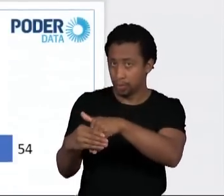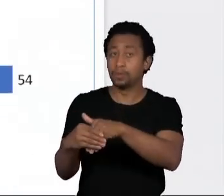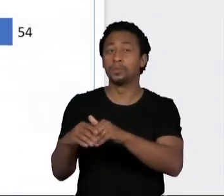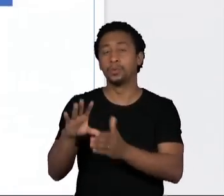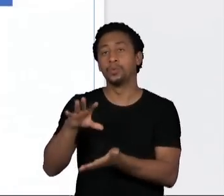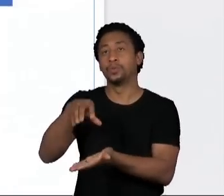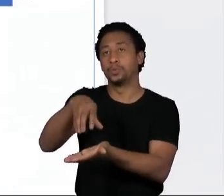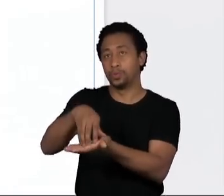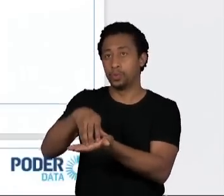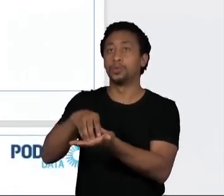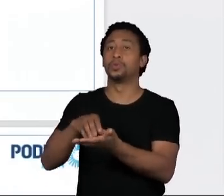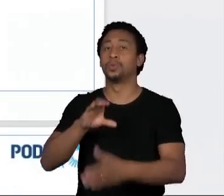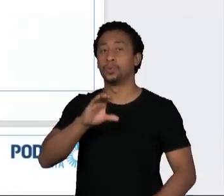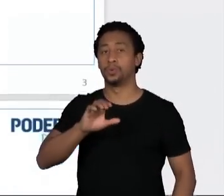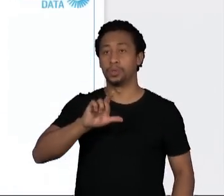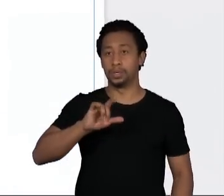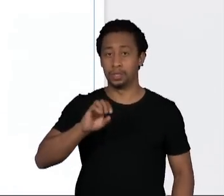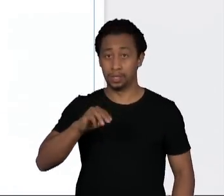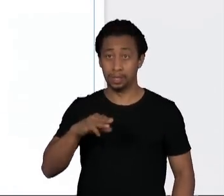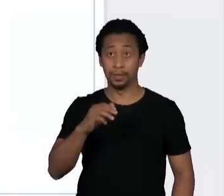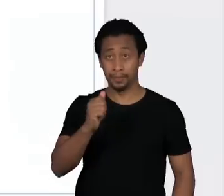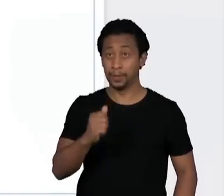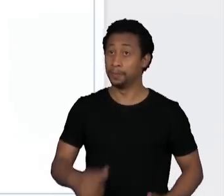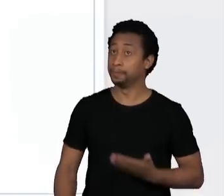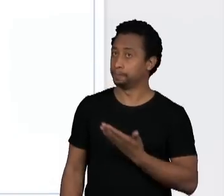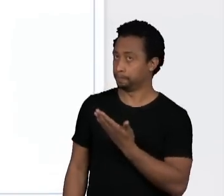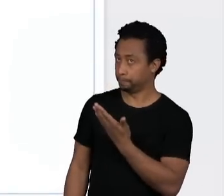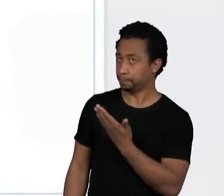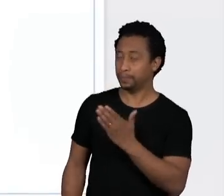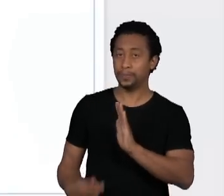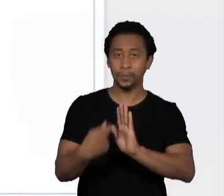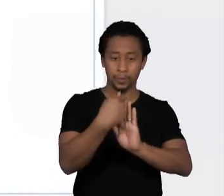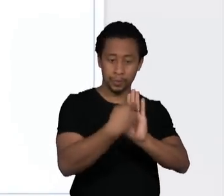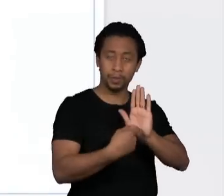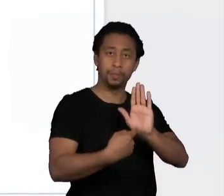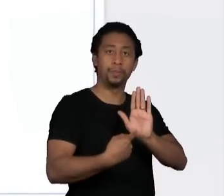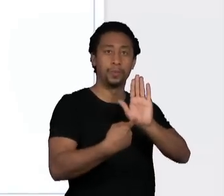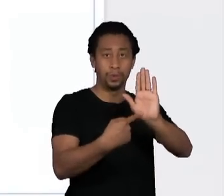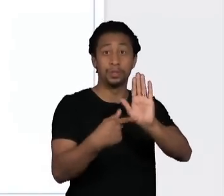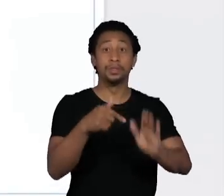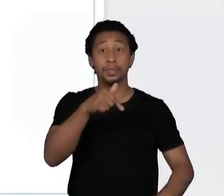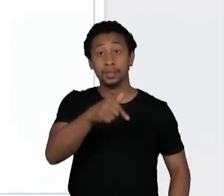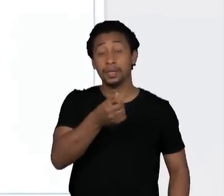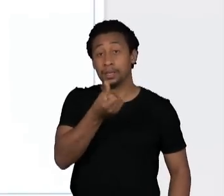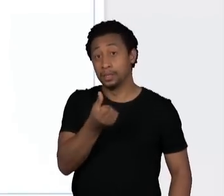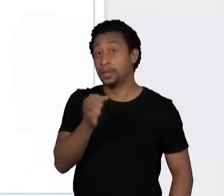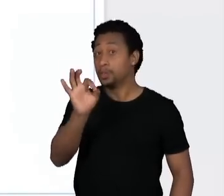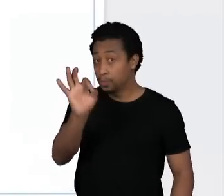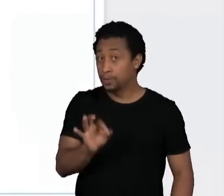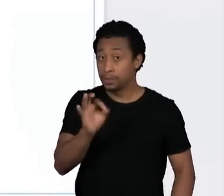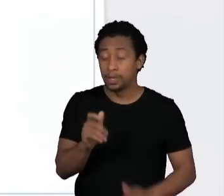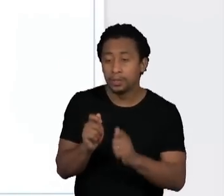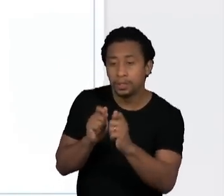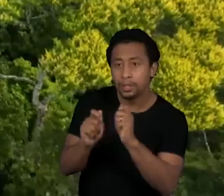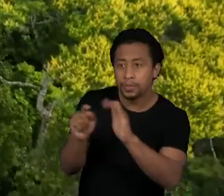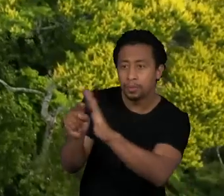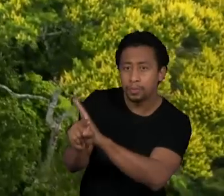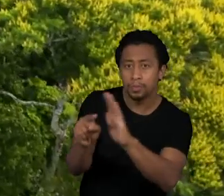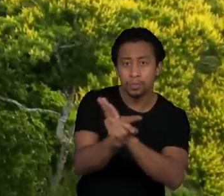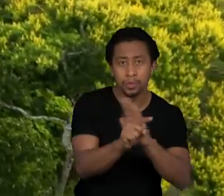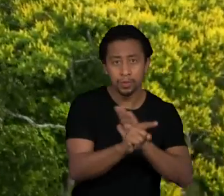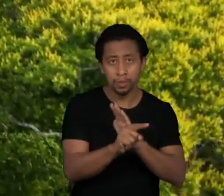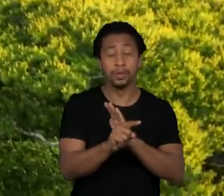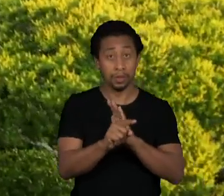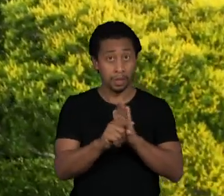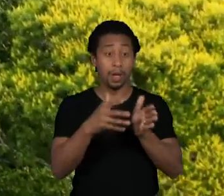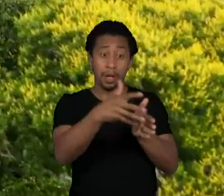Instituto Clima e Sociedade ao Poder Data, mostra que para 76% dos entrevistados, a proteção